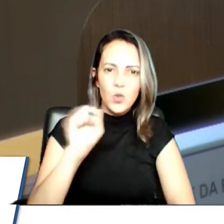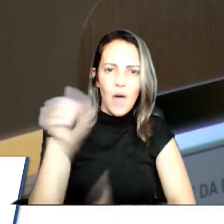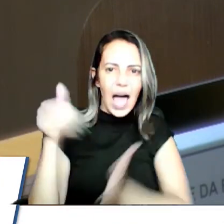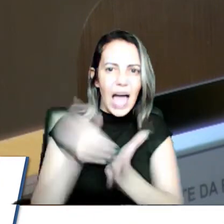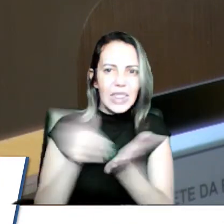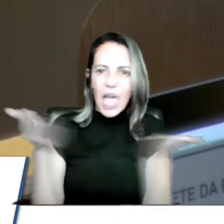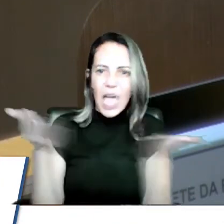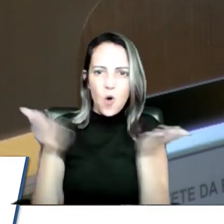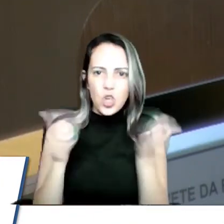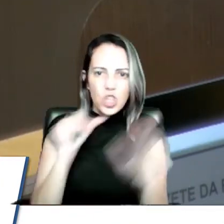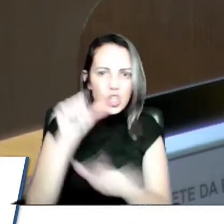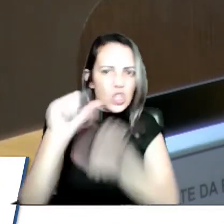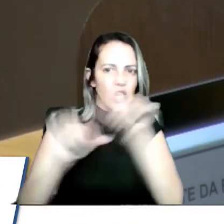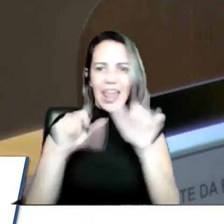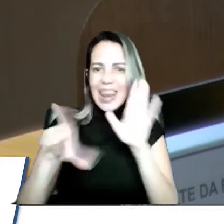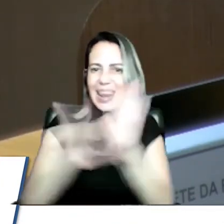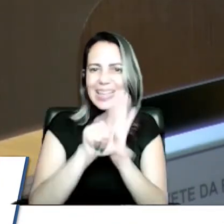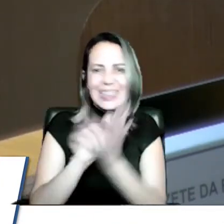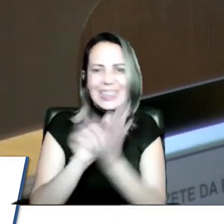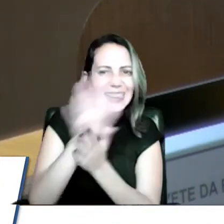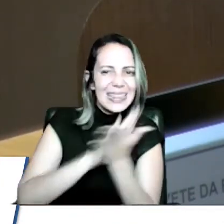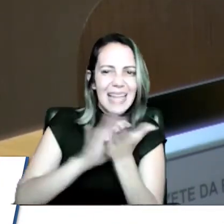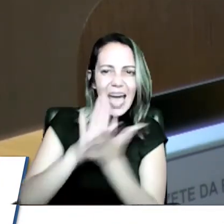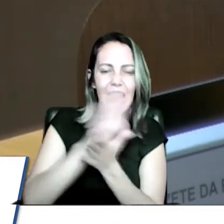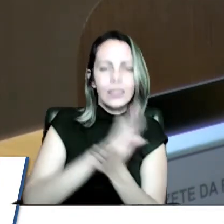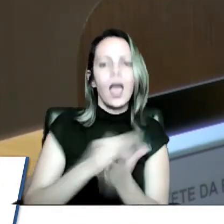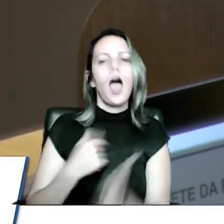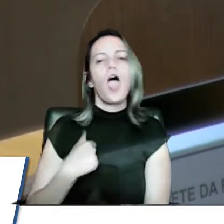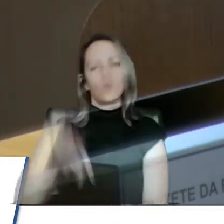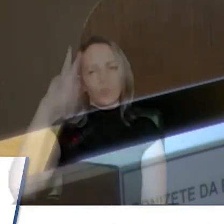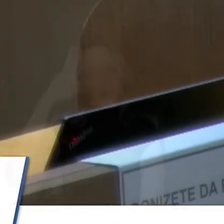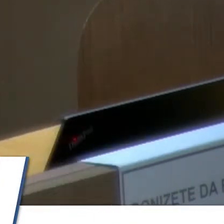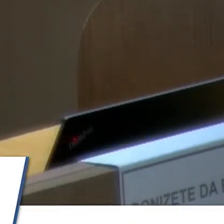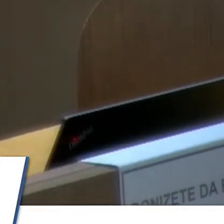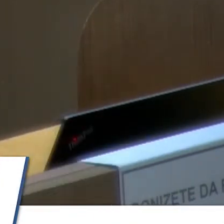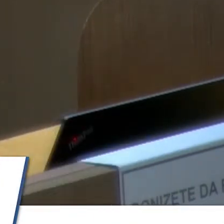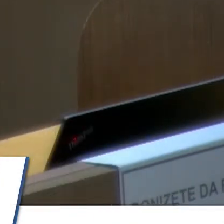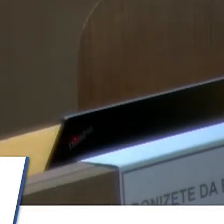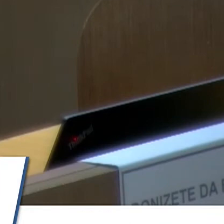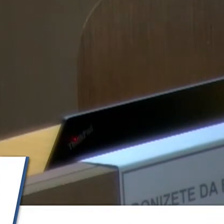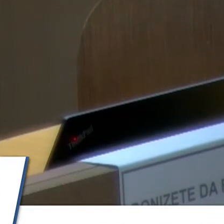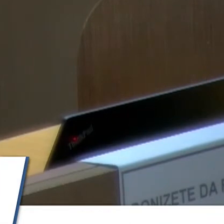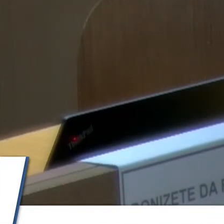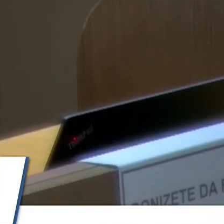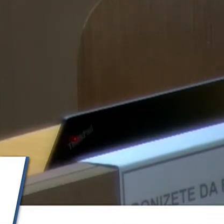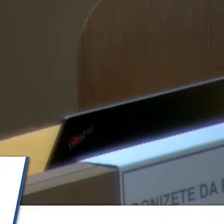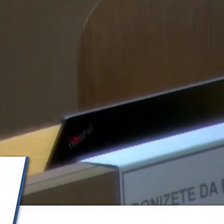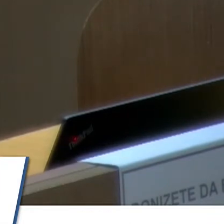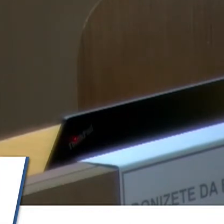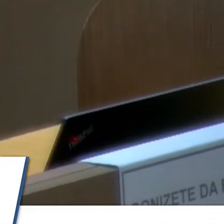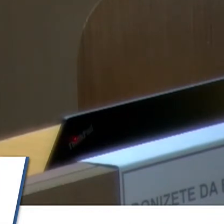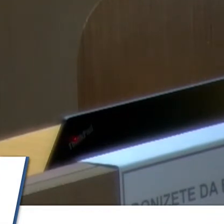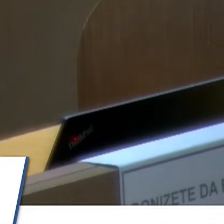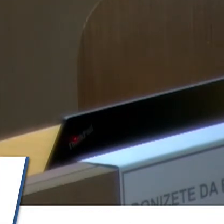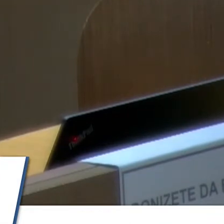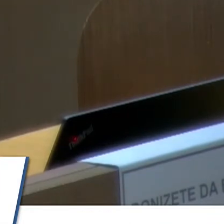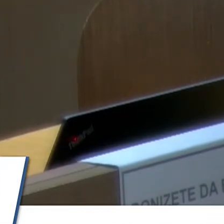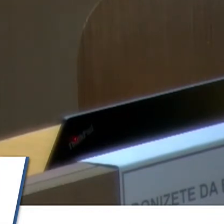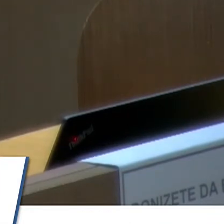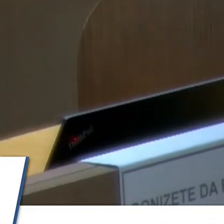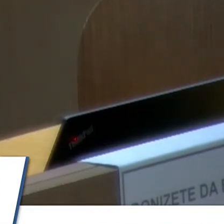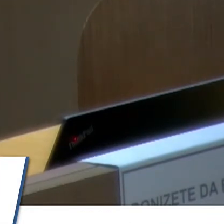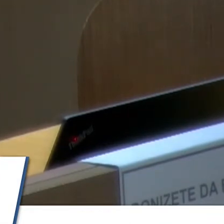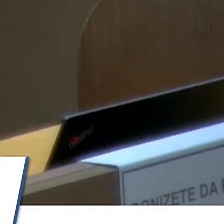Eu lembro do Jesus que está aqui, o Humberto, o Jonas Carvalho, quanto tempo tentando